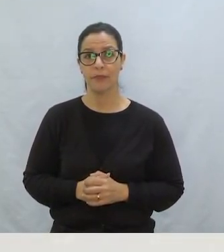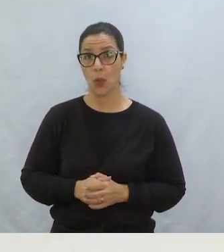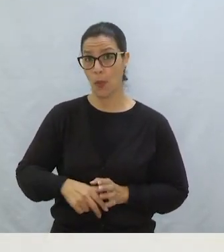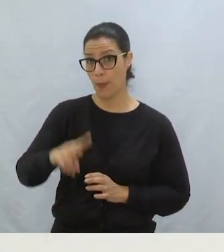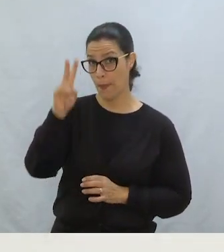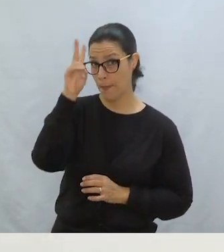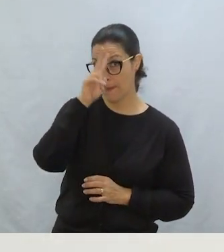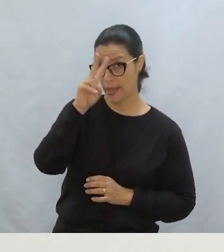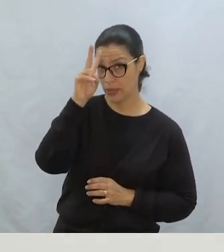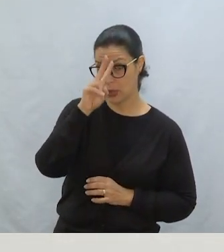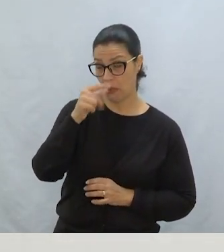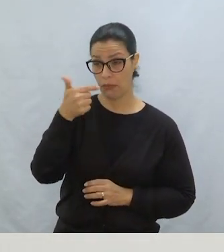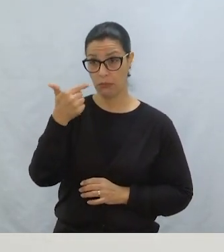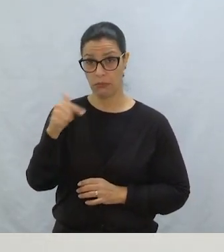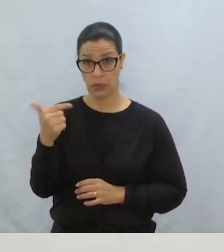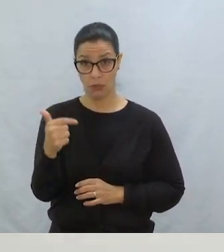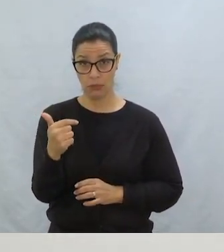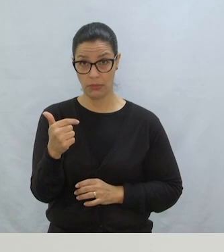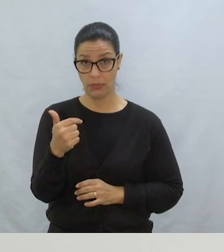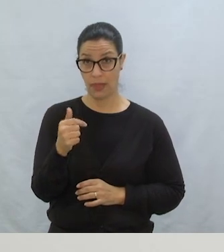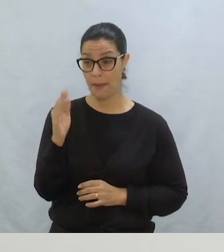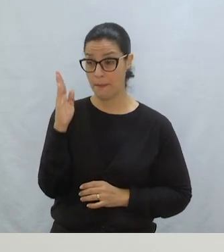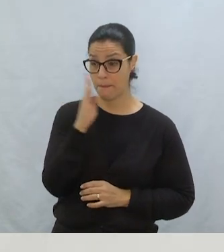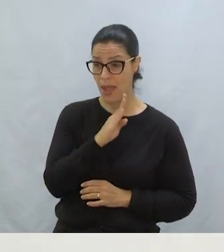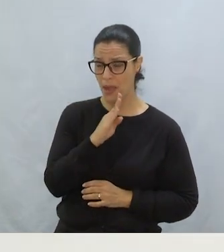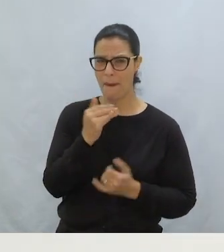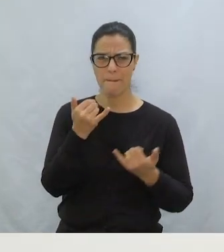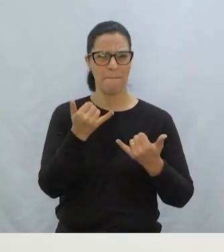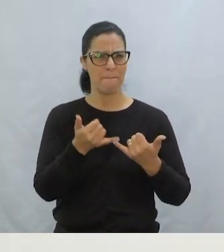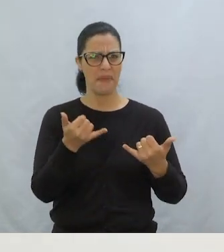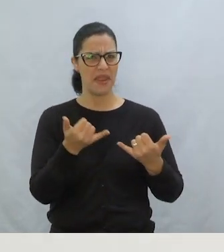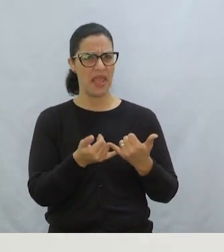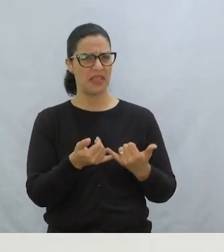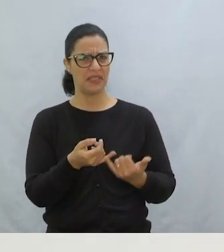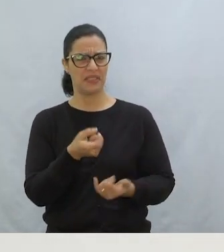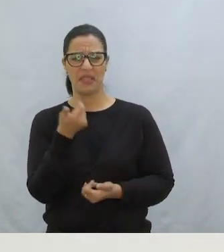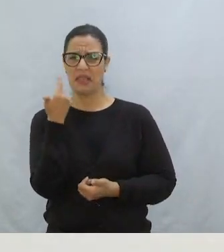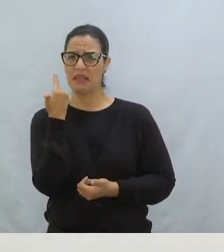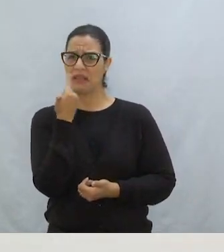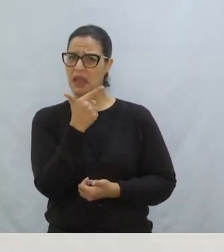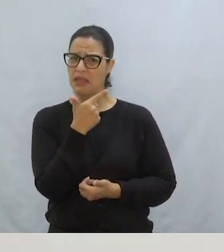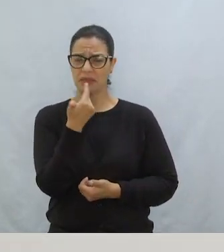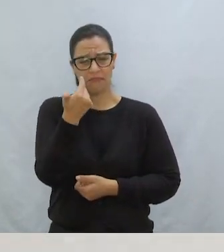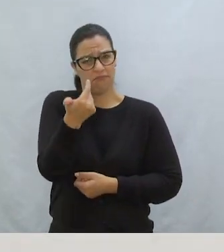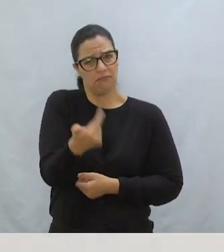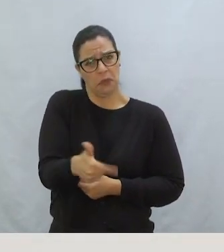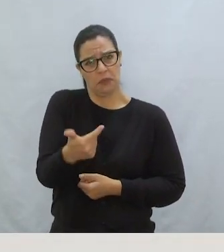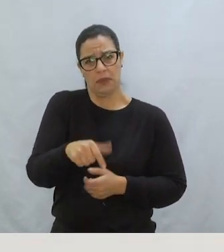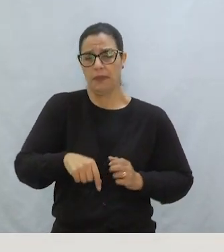Uma história sem vilão não tem a menor graça